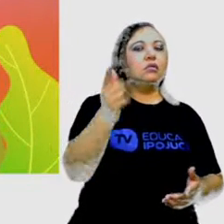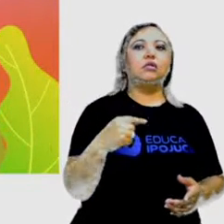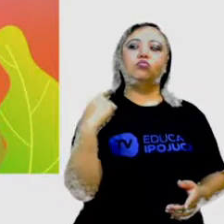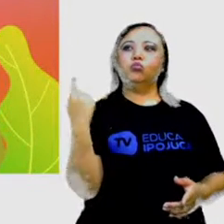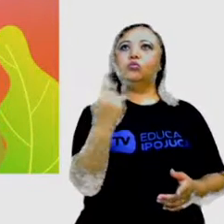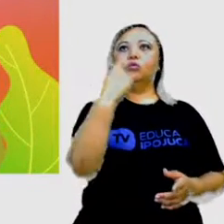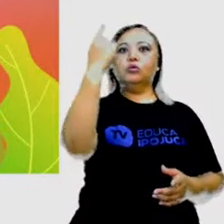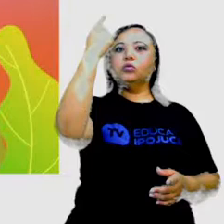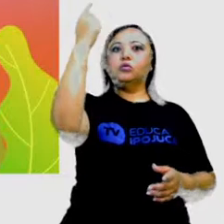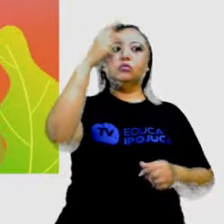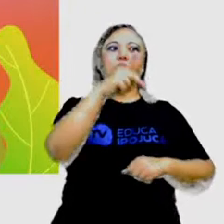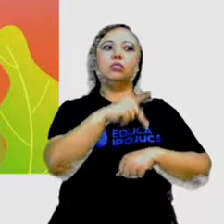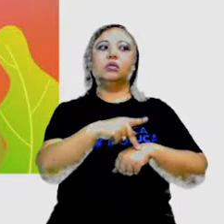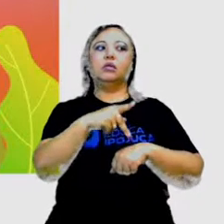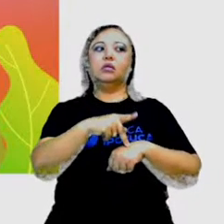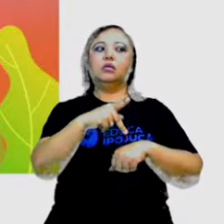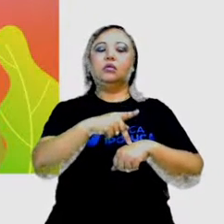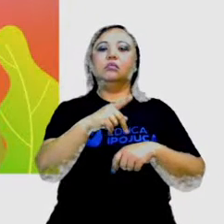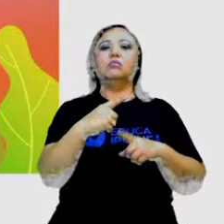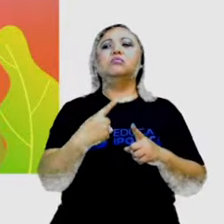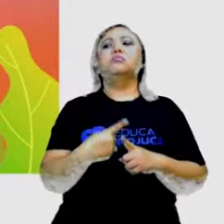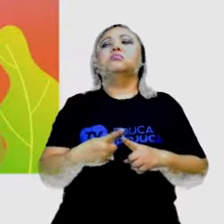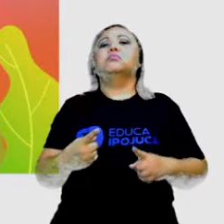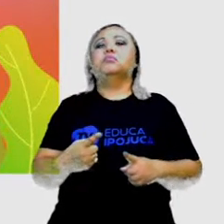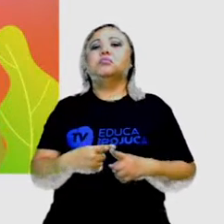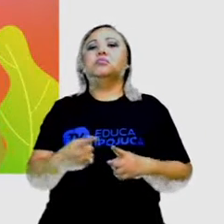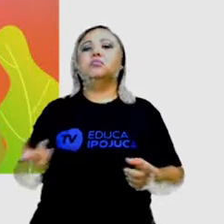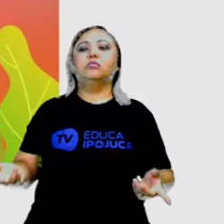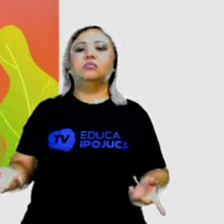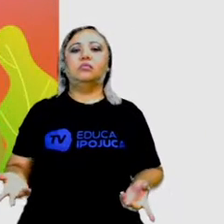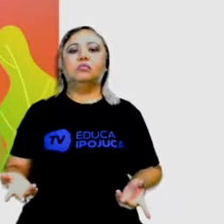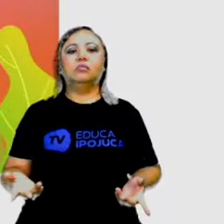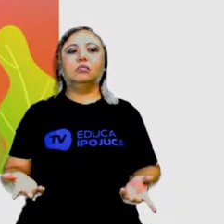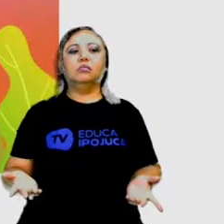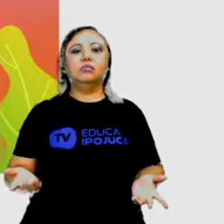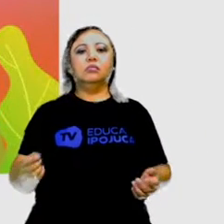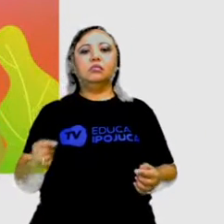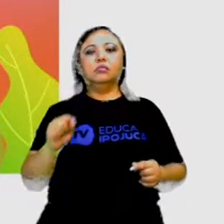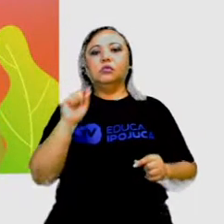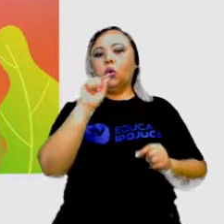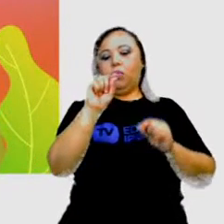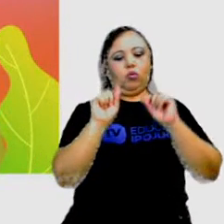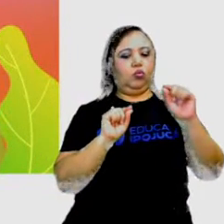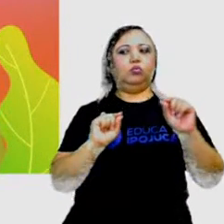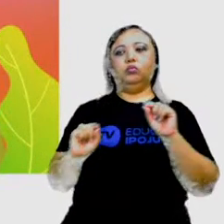era feito de pedra. Aí você tem, quando é arte, pontos,